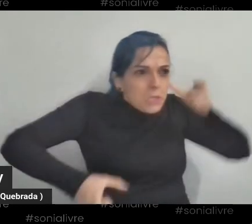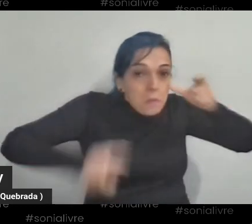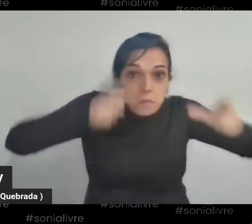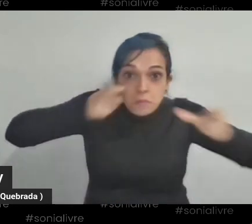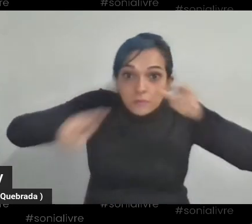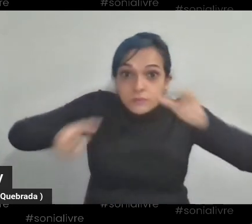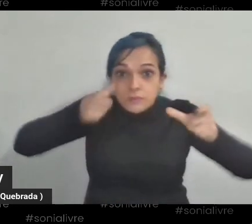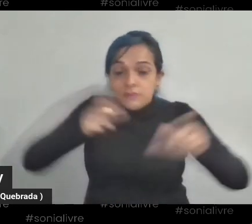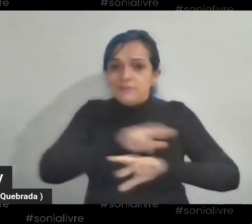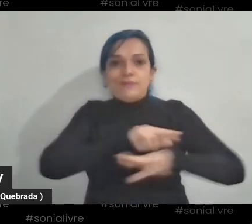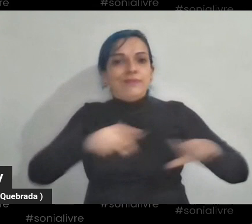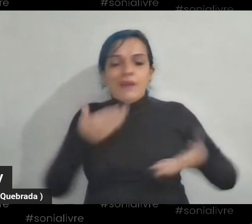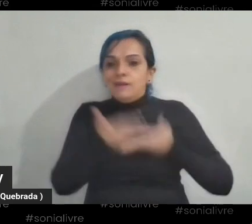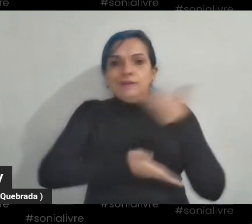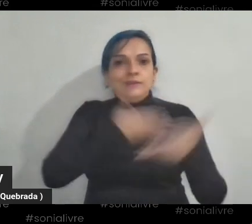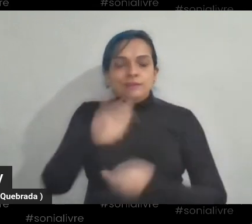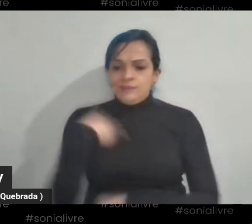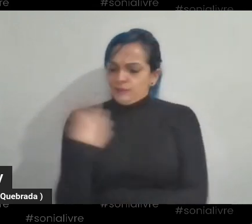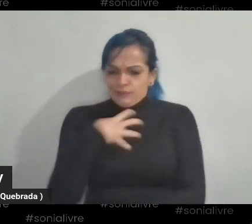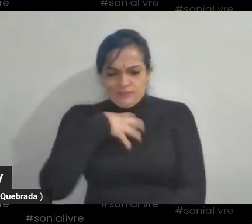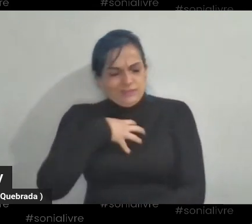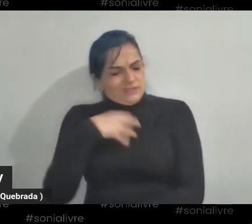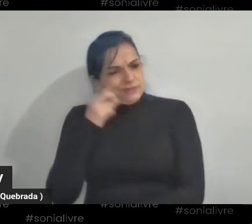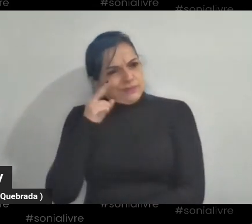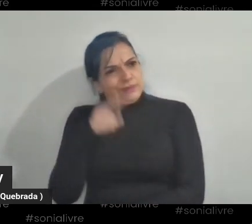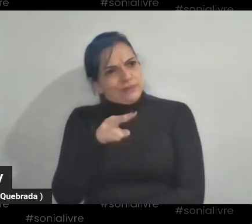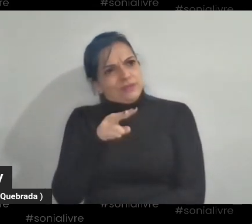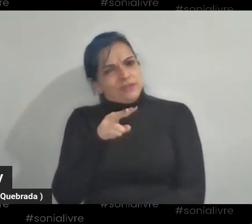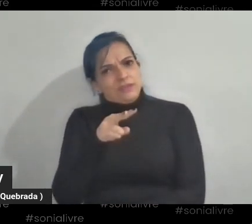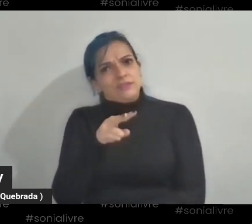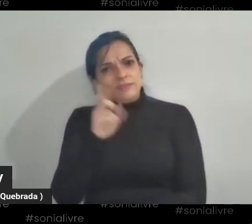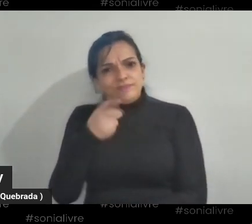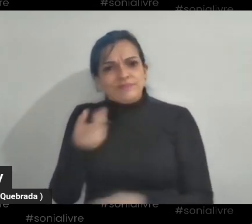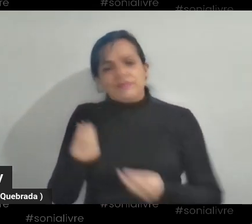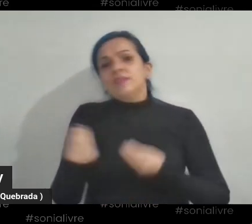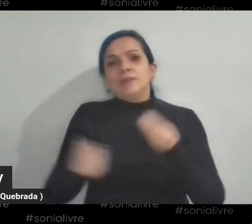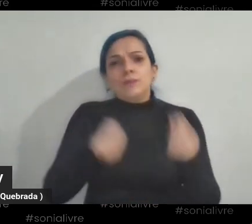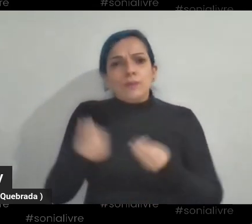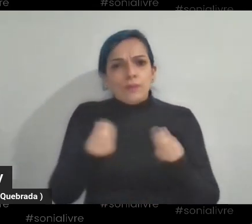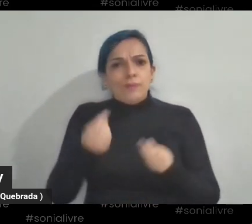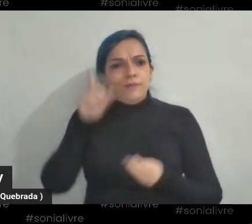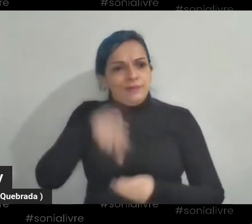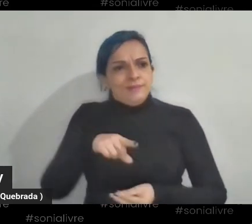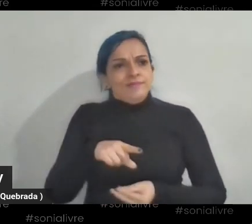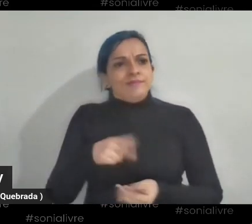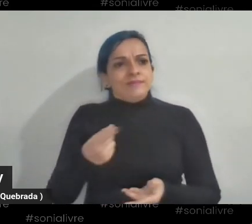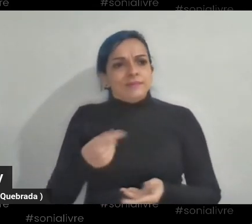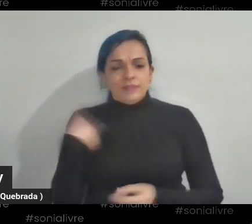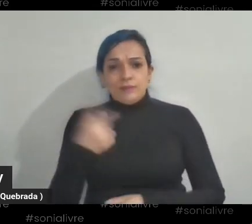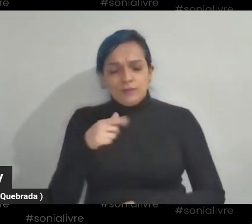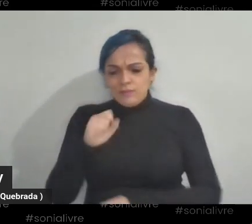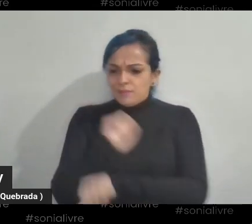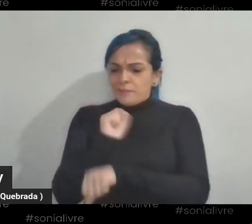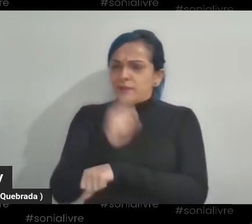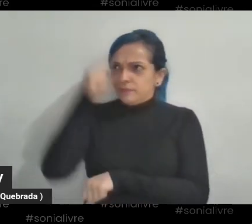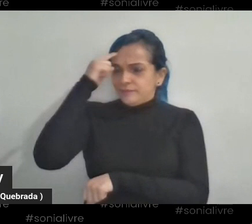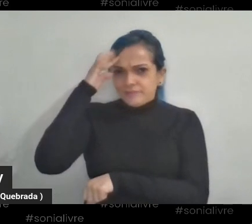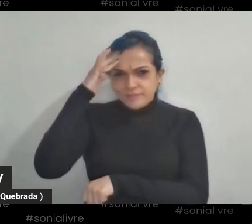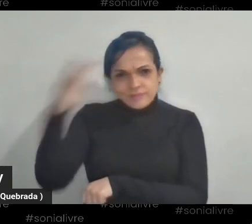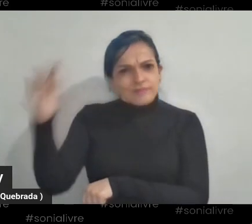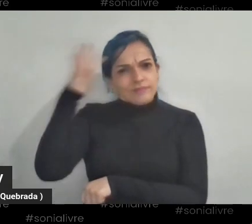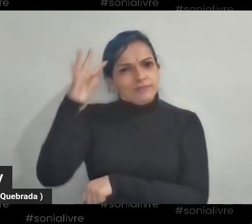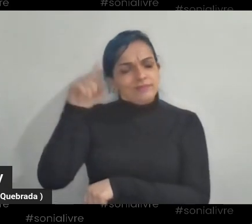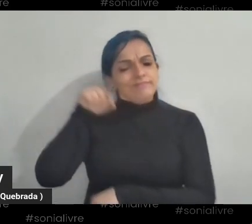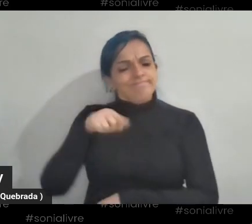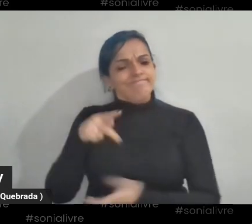O nosso sentimento em relação a isso é que a impotência, em muitas vezes, ela toma conta quando a gente para para pensar que, de fato, aquilo que